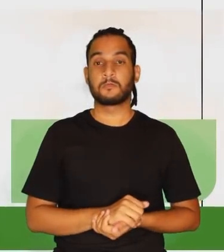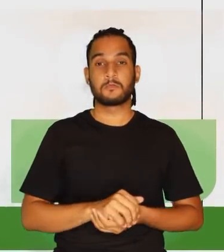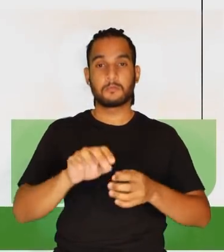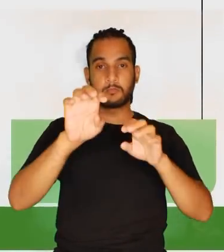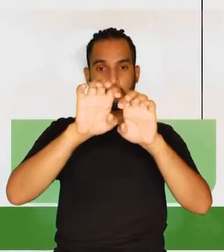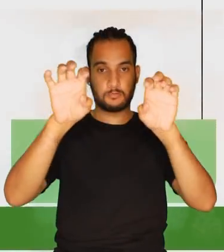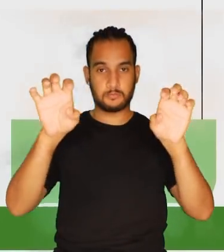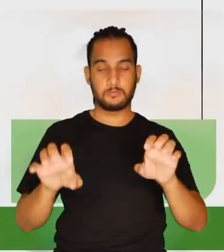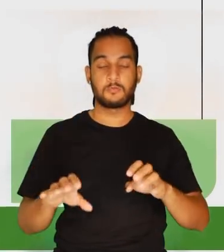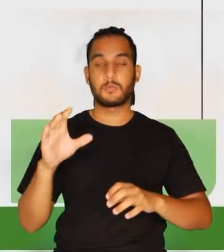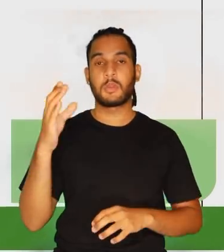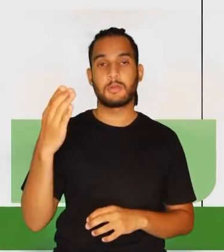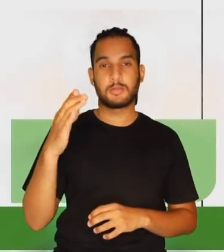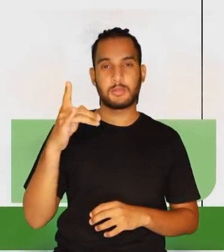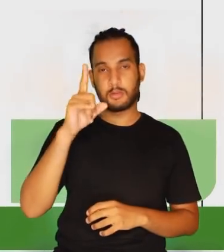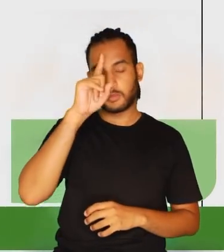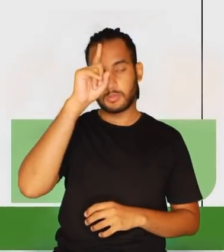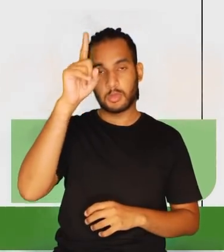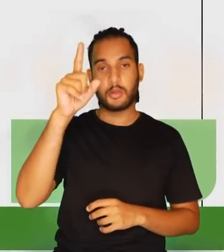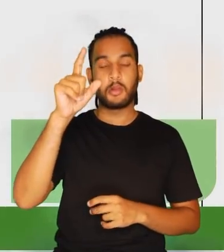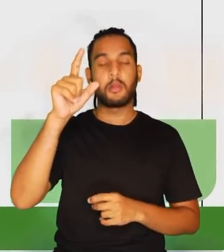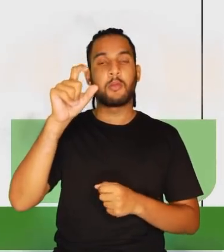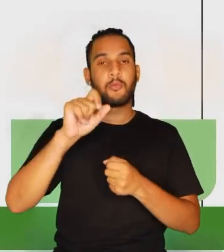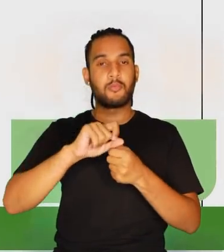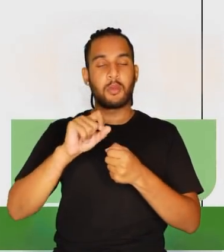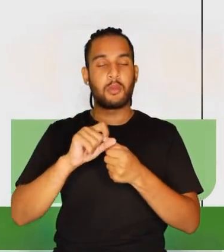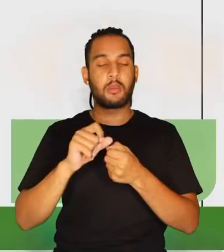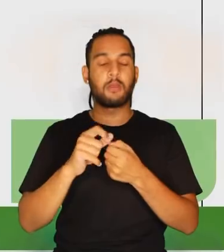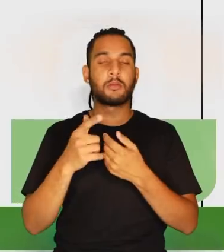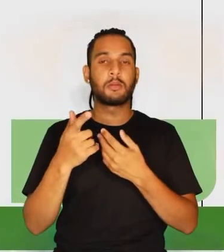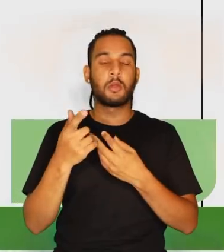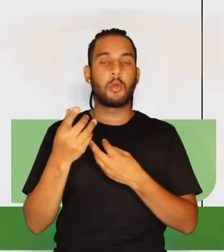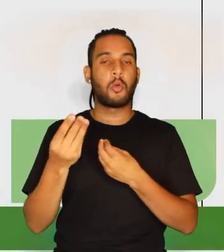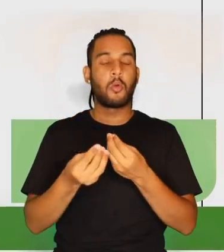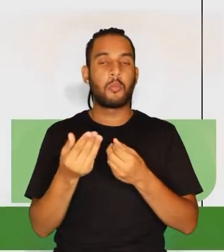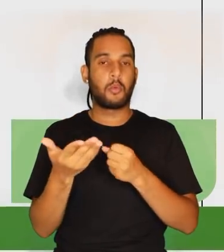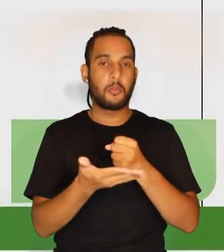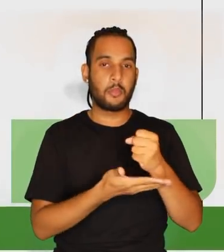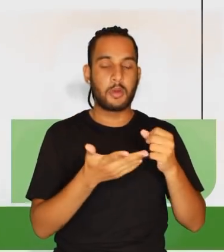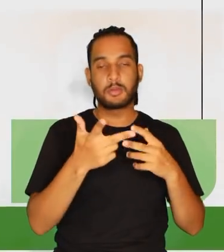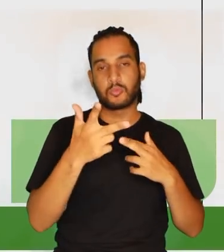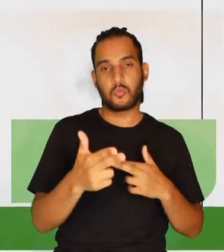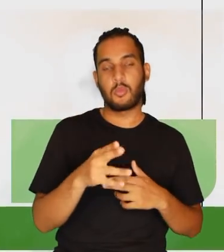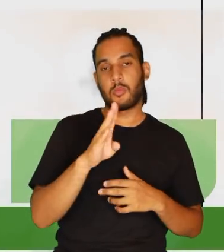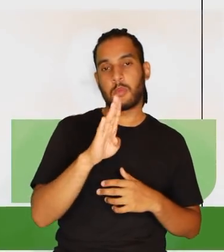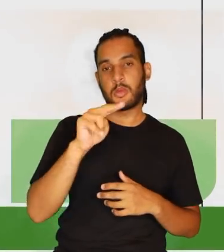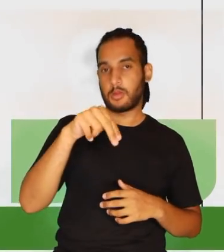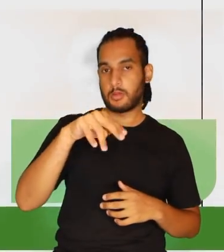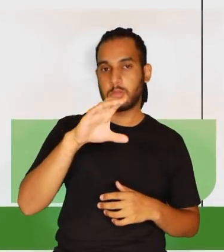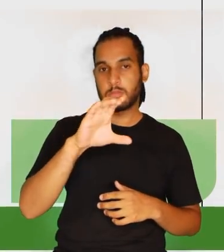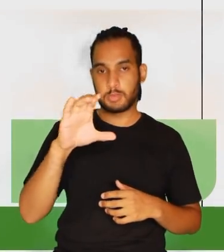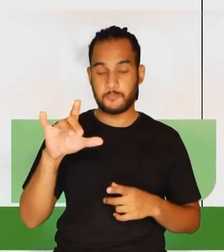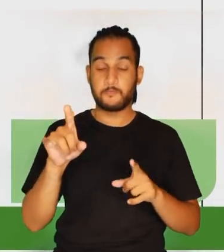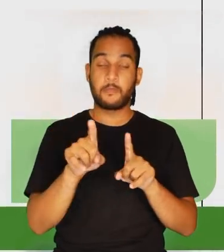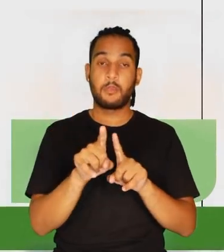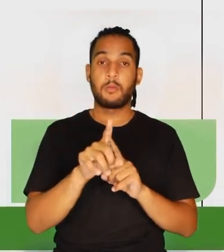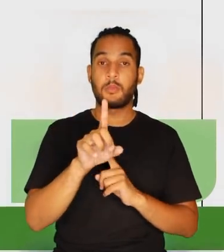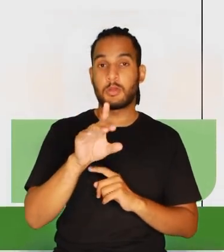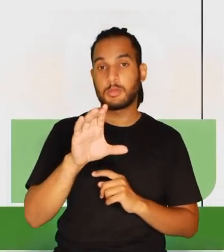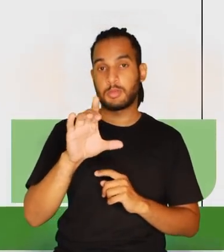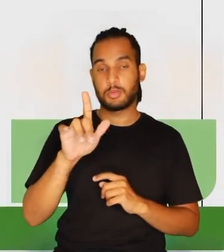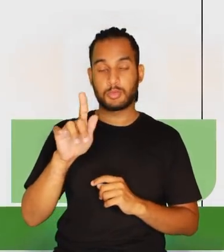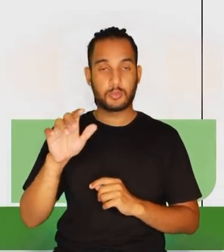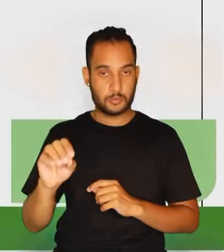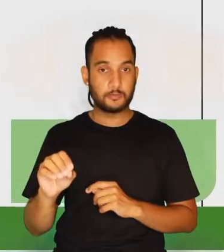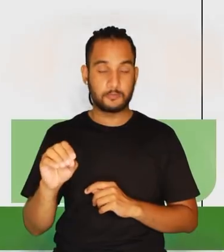E essa estrutura de Ciências da Natureza, ela foi feita em cima, como foi feita a BNCC e o